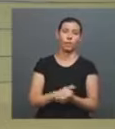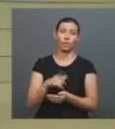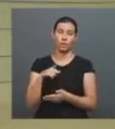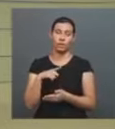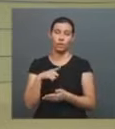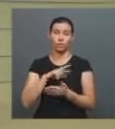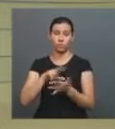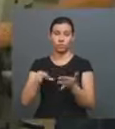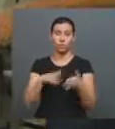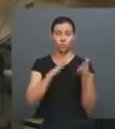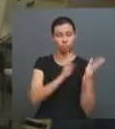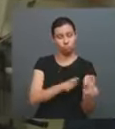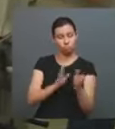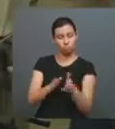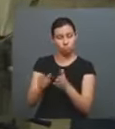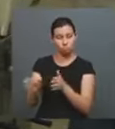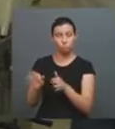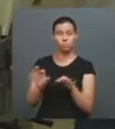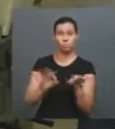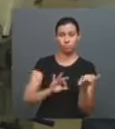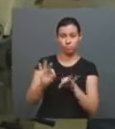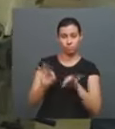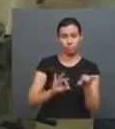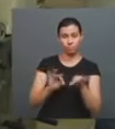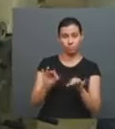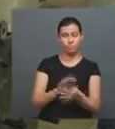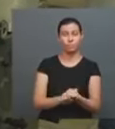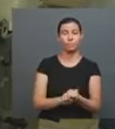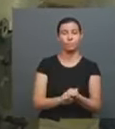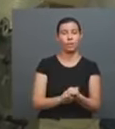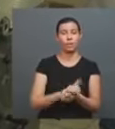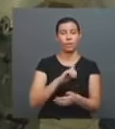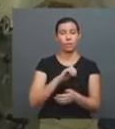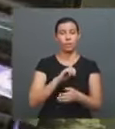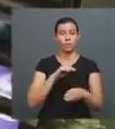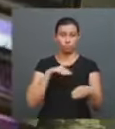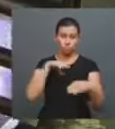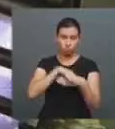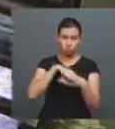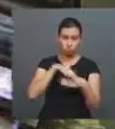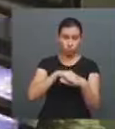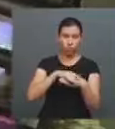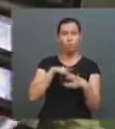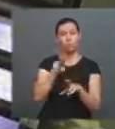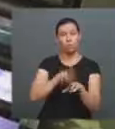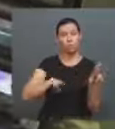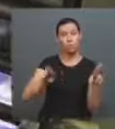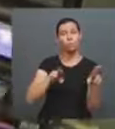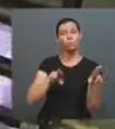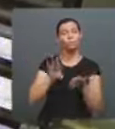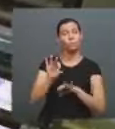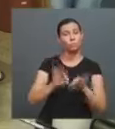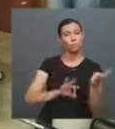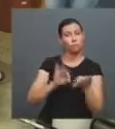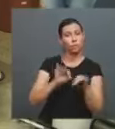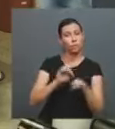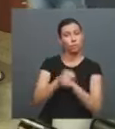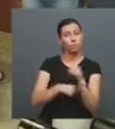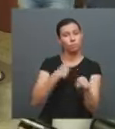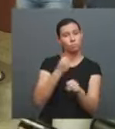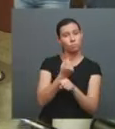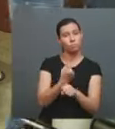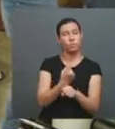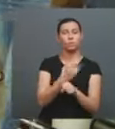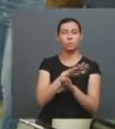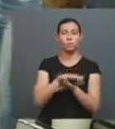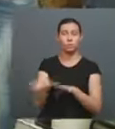livro esteja pronto. Na gráfica da UFO, o processo costuma levar um ano e meio e passa por diferentes etapas. Agora, por